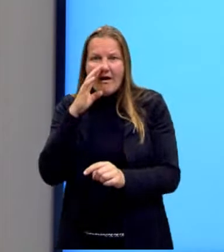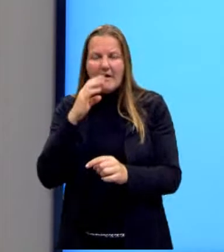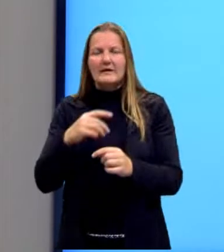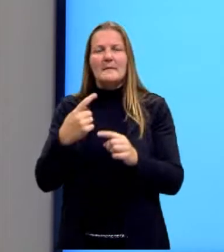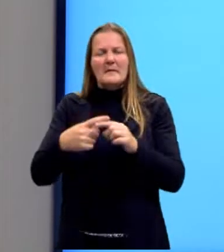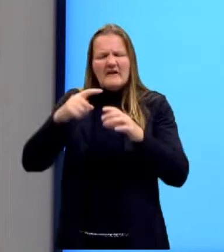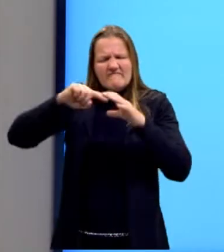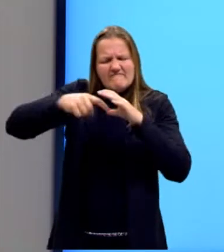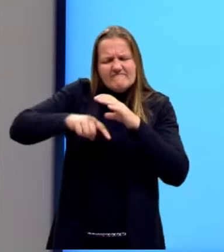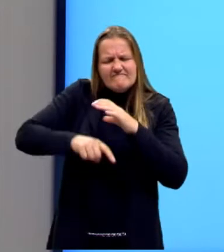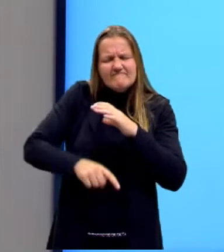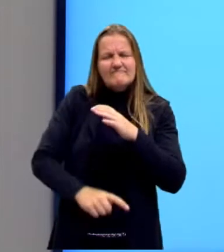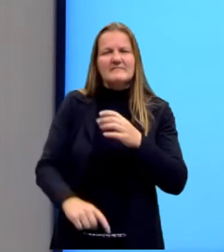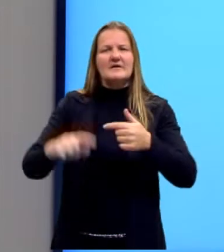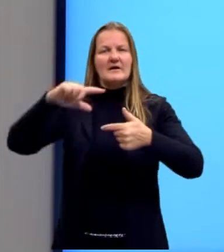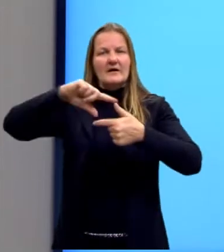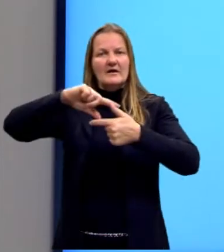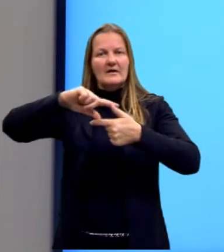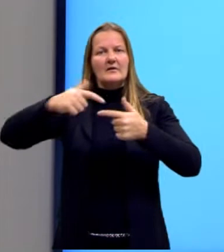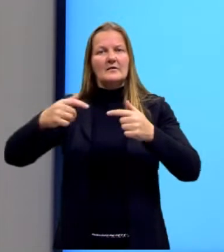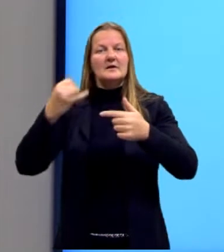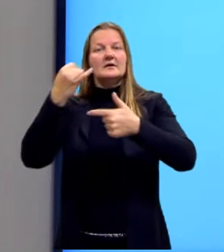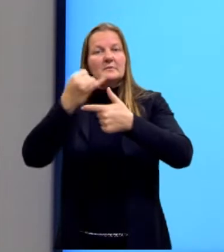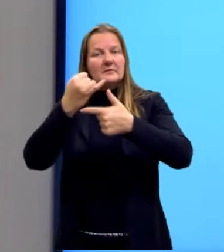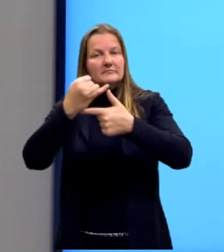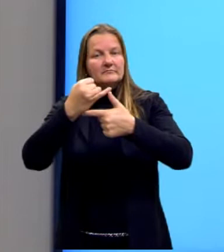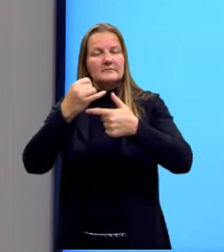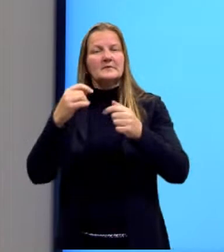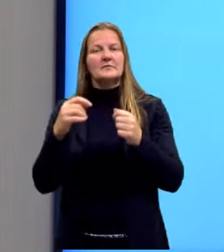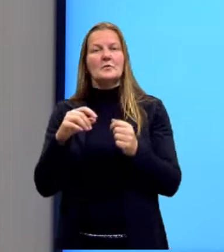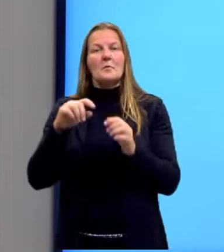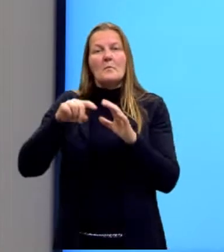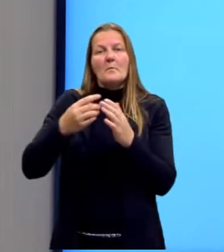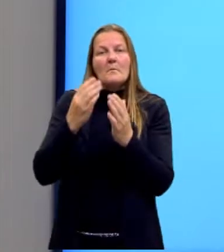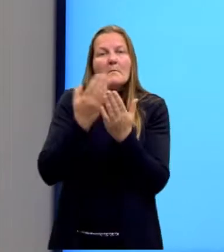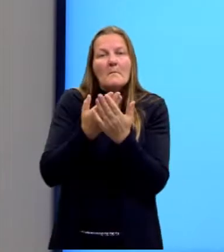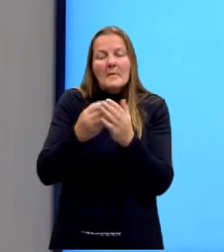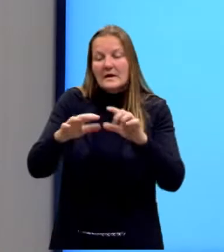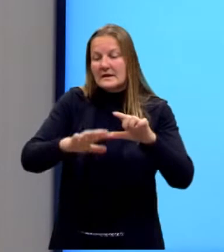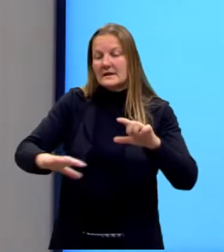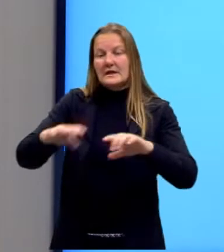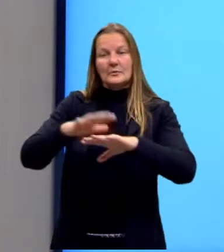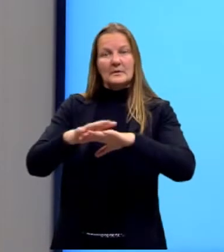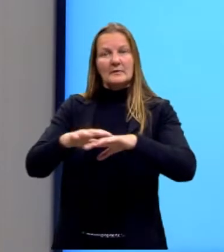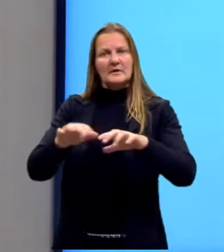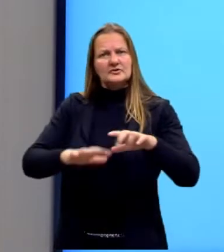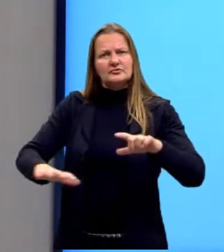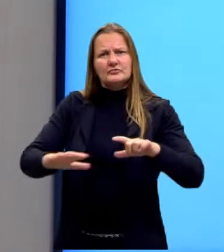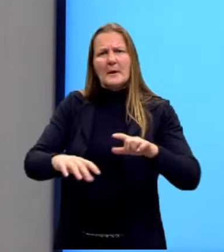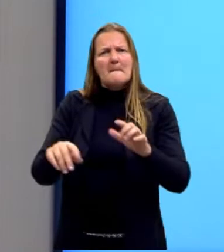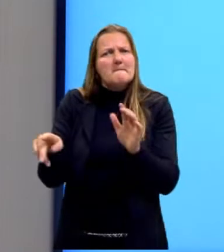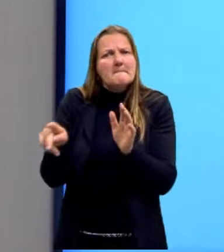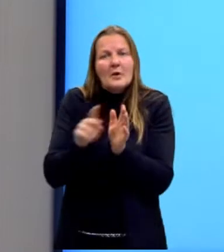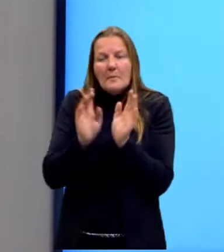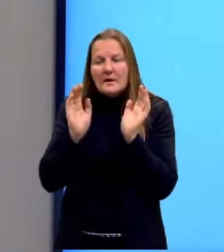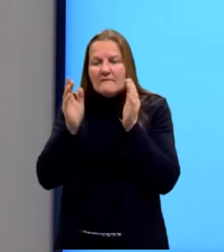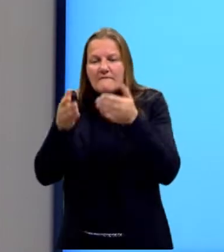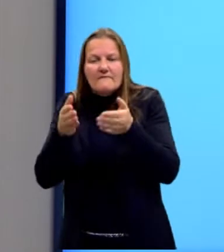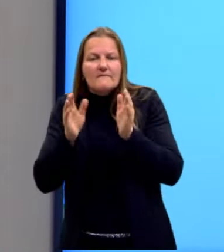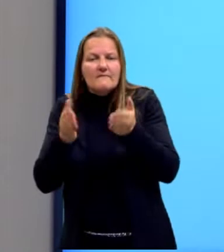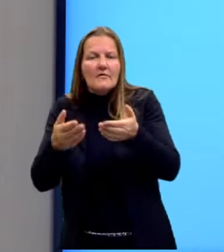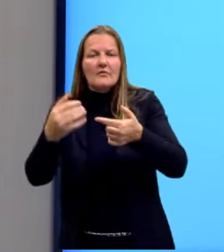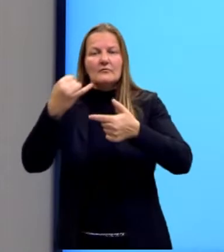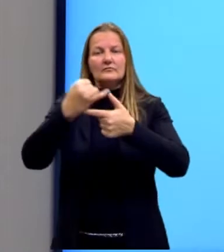triângulos, foi desenvolvida a trigonometria, que é a área da matemática, que se volta para a relação entre as